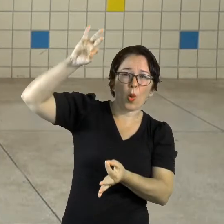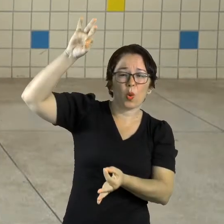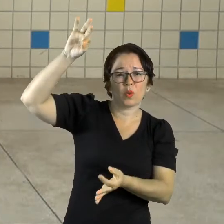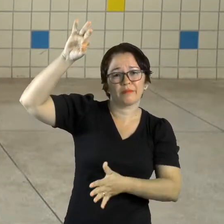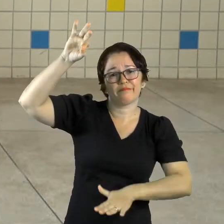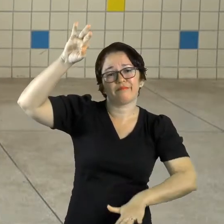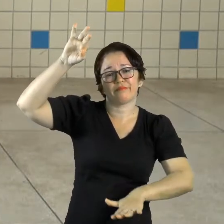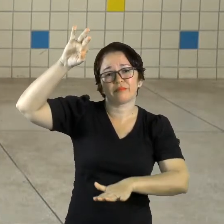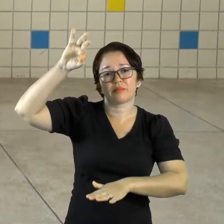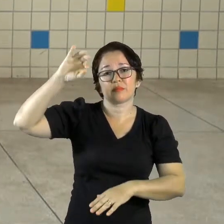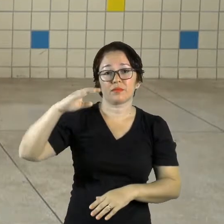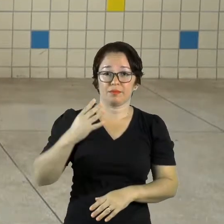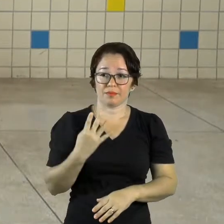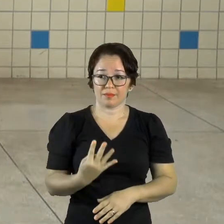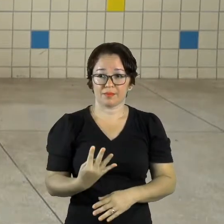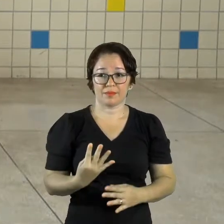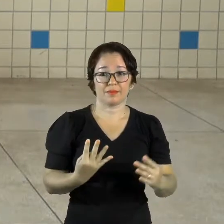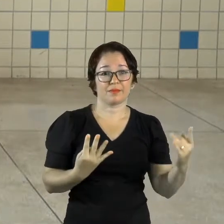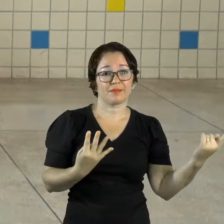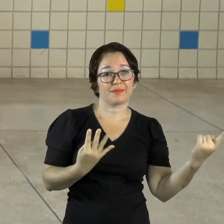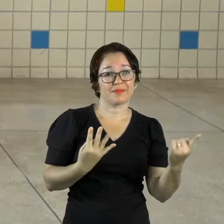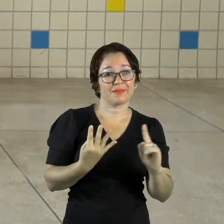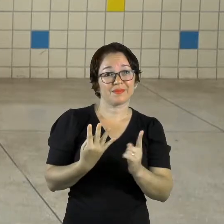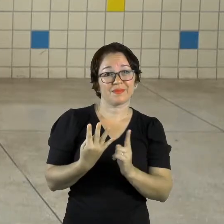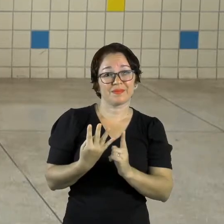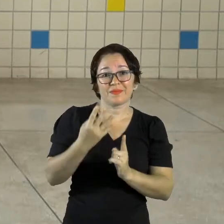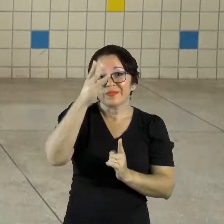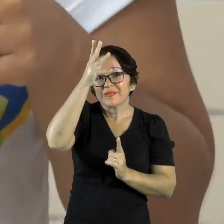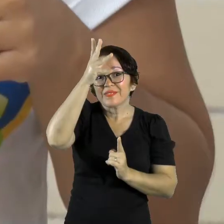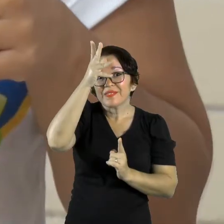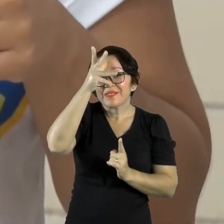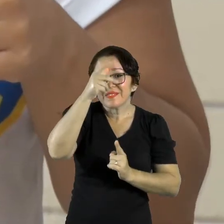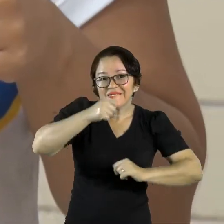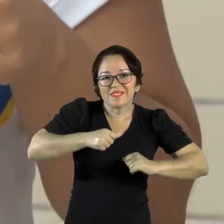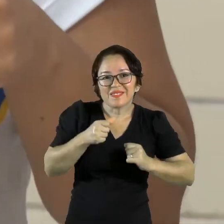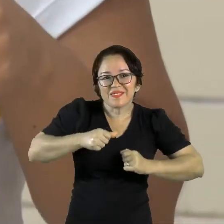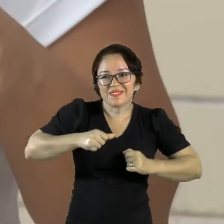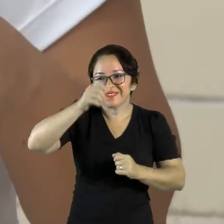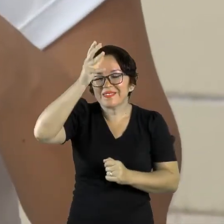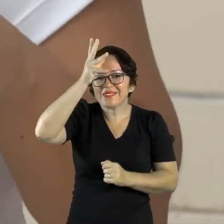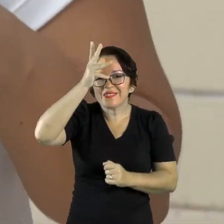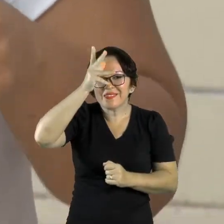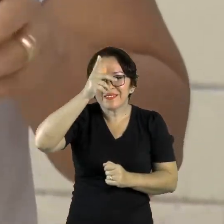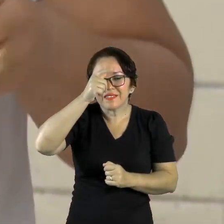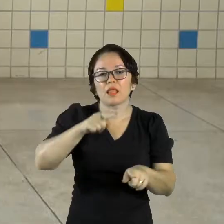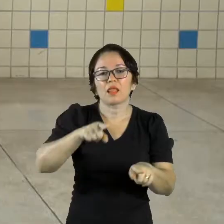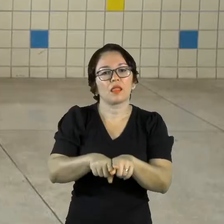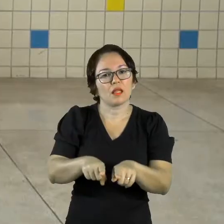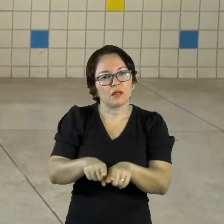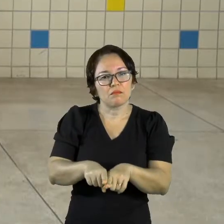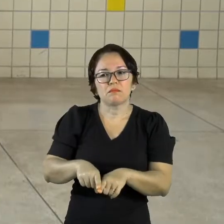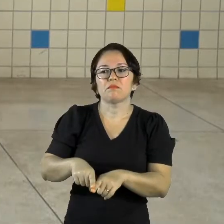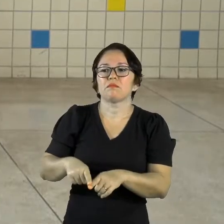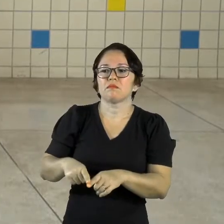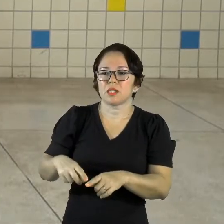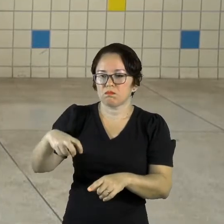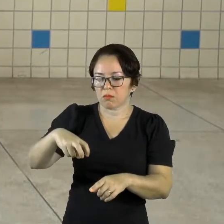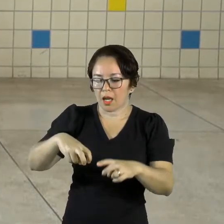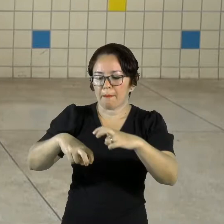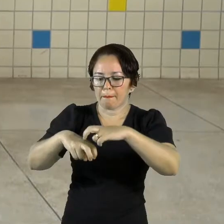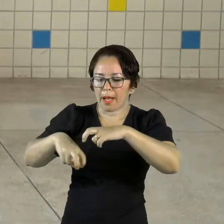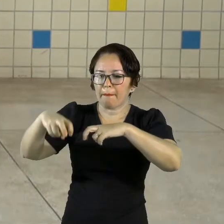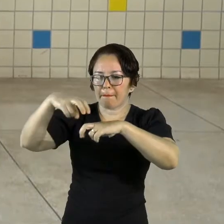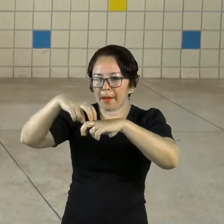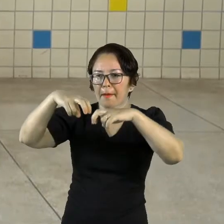chegou a amiguinha galinha, que também tentou pegar o urso. Pulou com tudo em